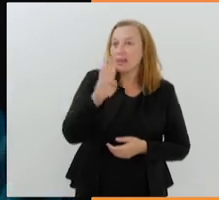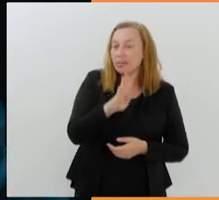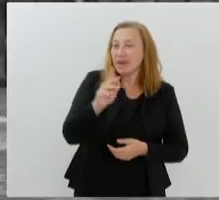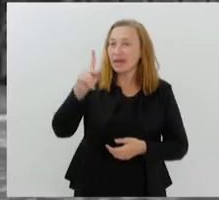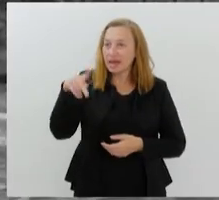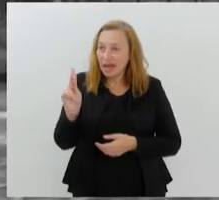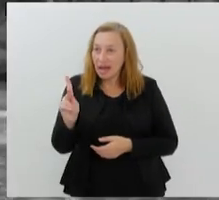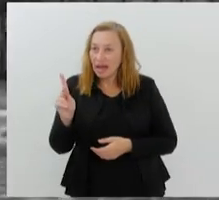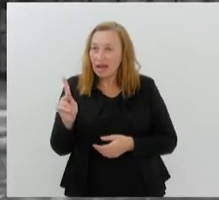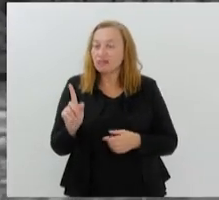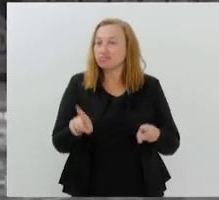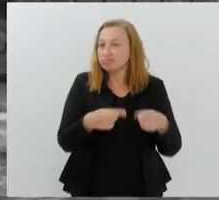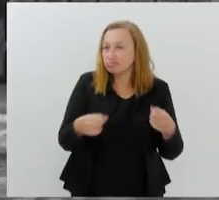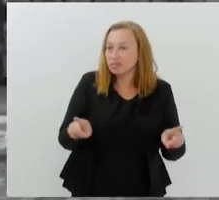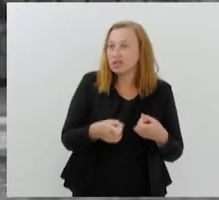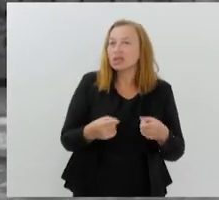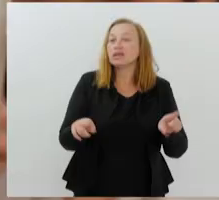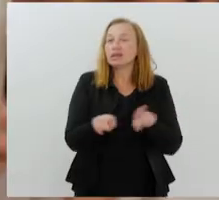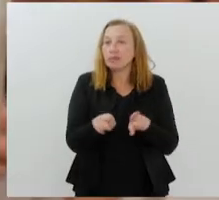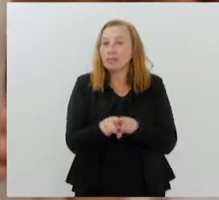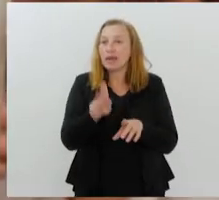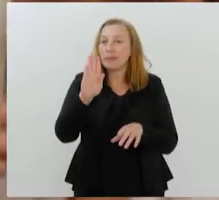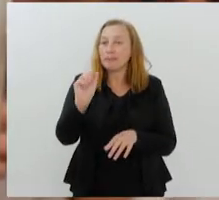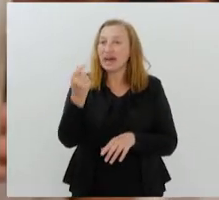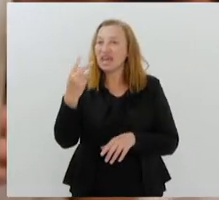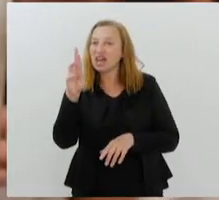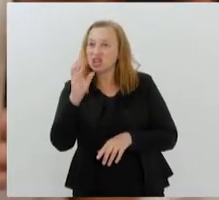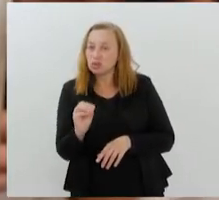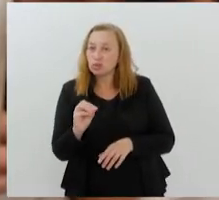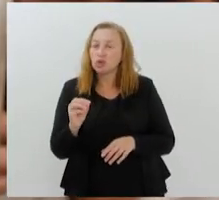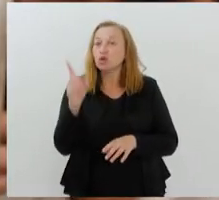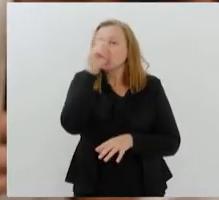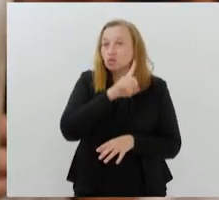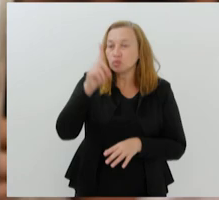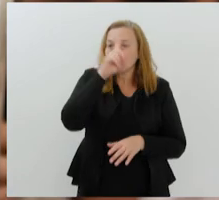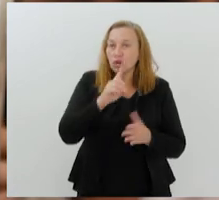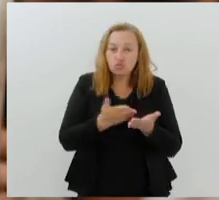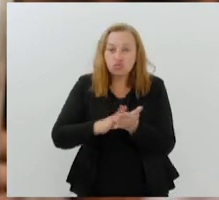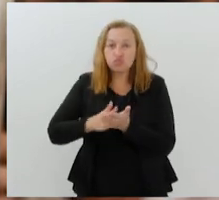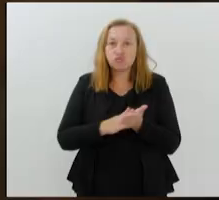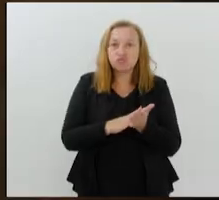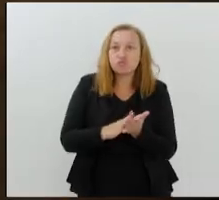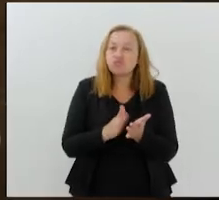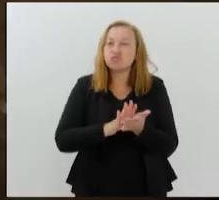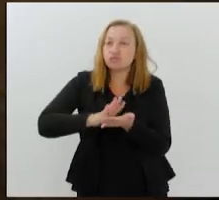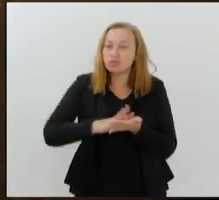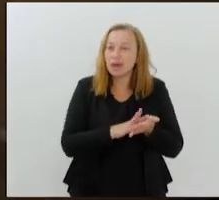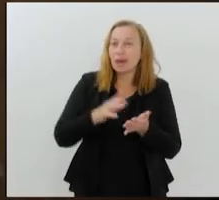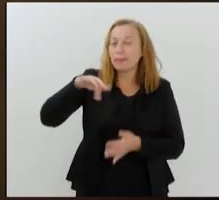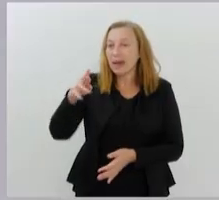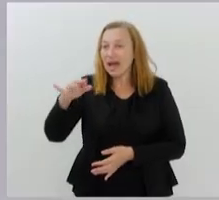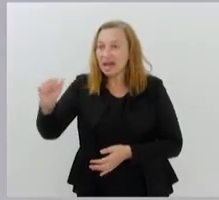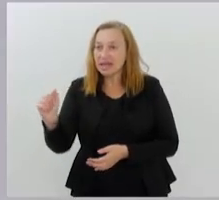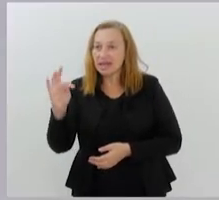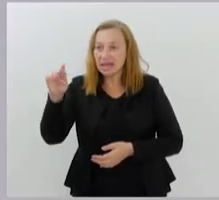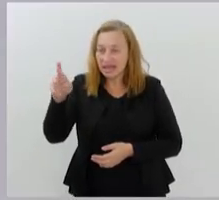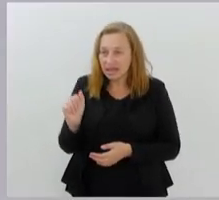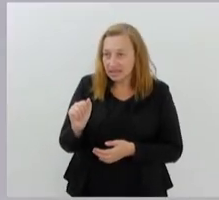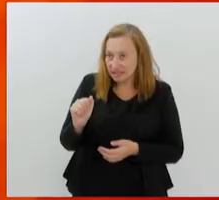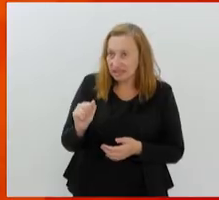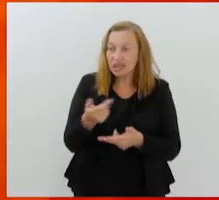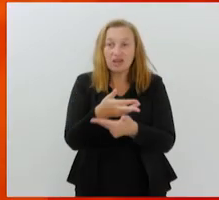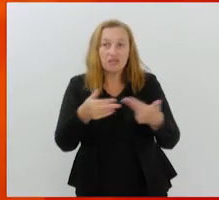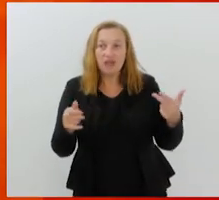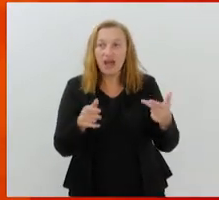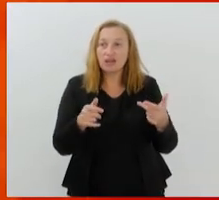orquestra e mais o Baiana System. O domingo começa com roda de samba de Pretinho da Serrinha e Maria Rita, mais apresentações